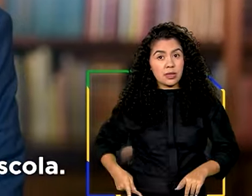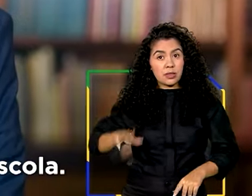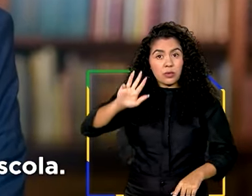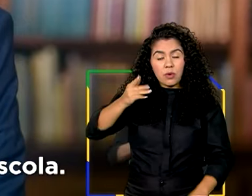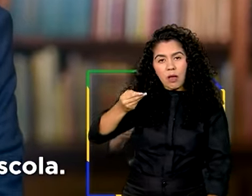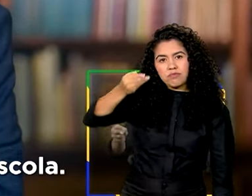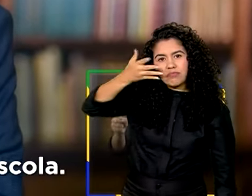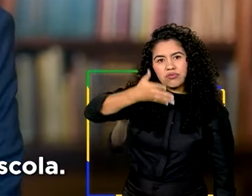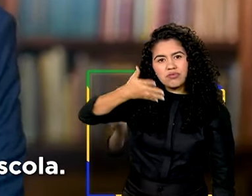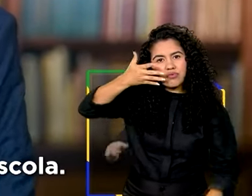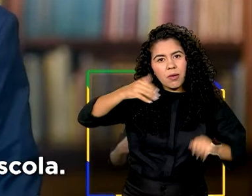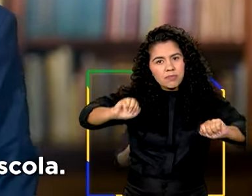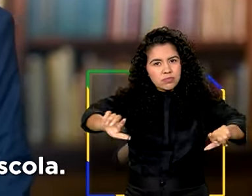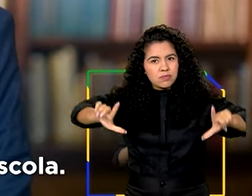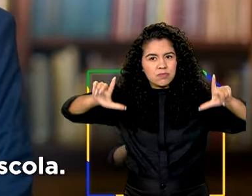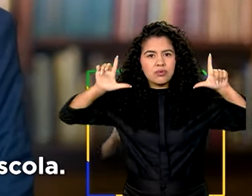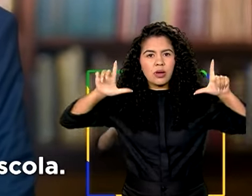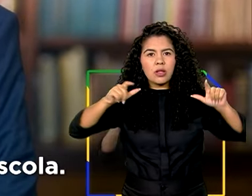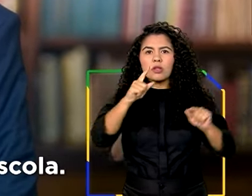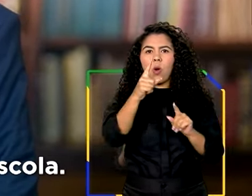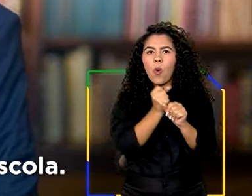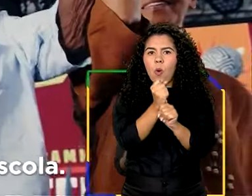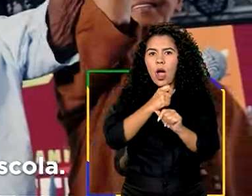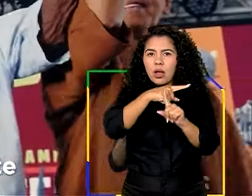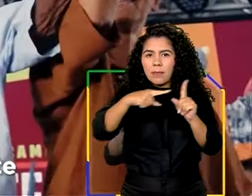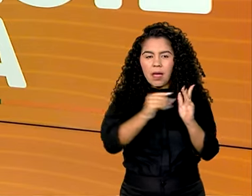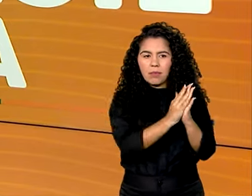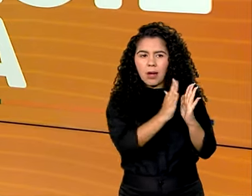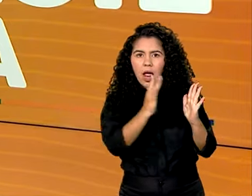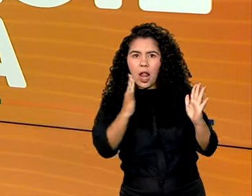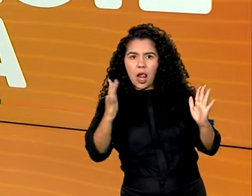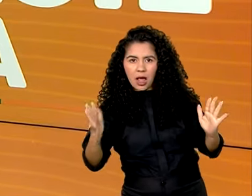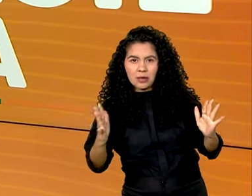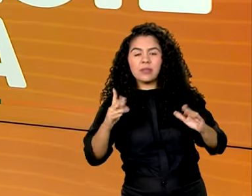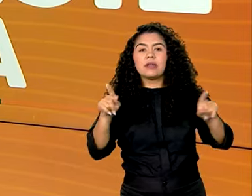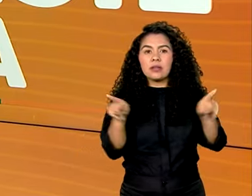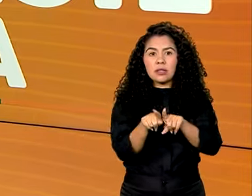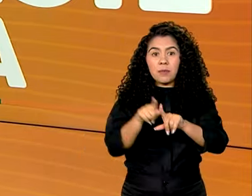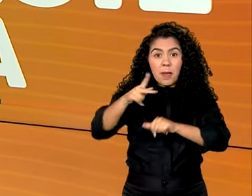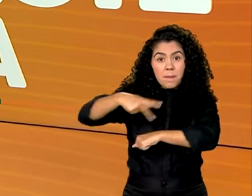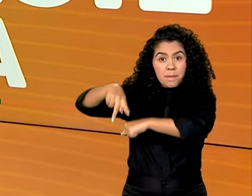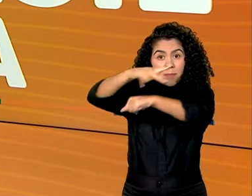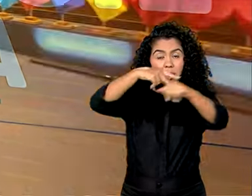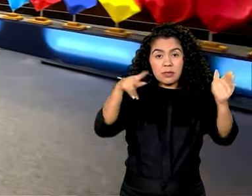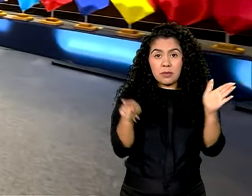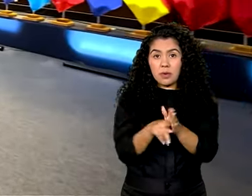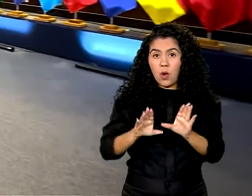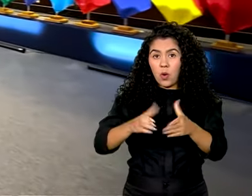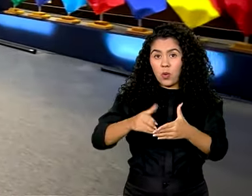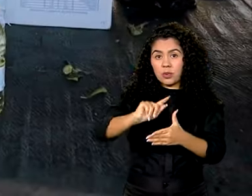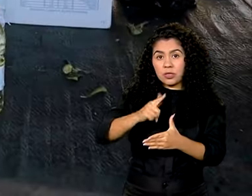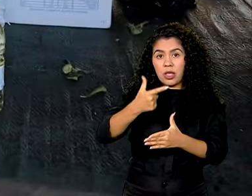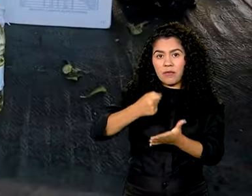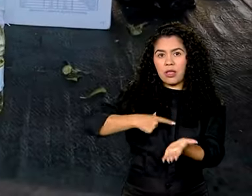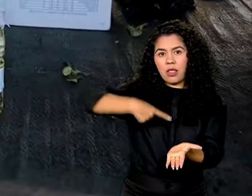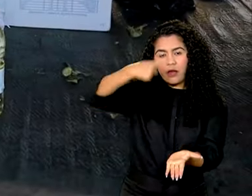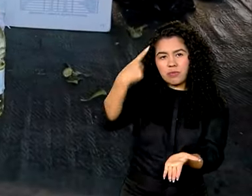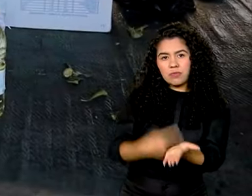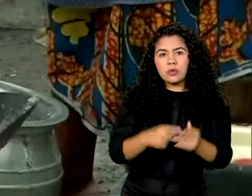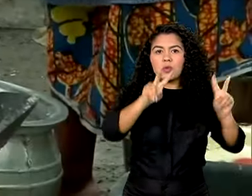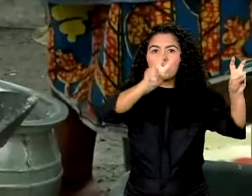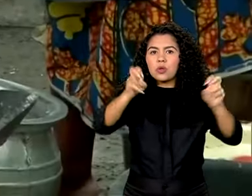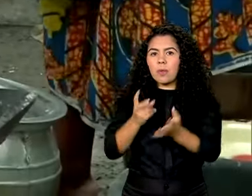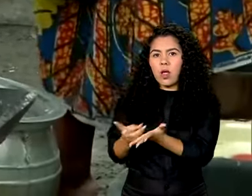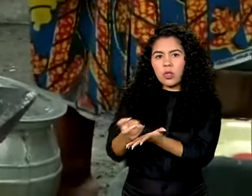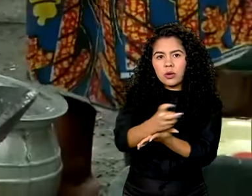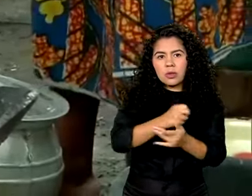presidente Lula faz um balanço de um ano e meio de gestão. Países do G20 fecham um acordo sobre tributos e